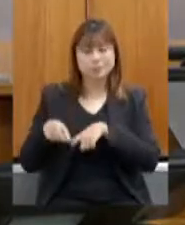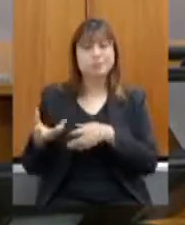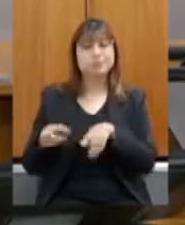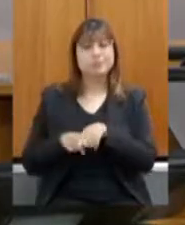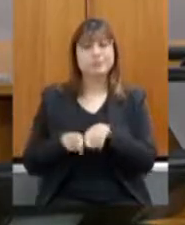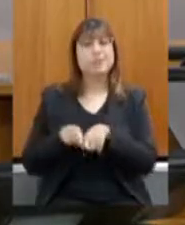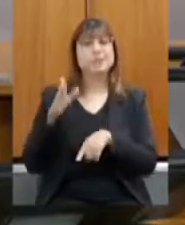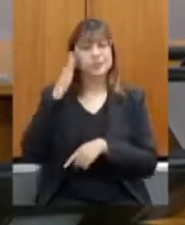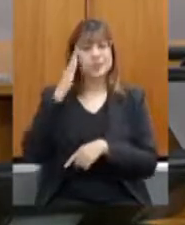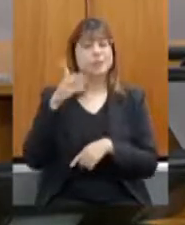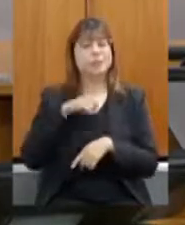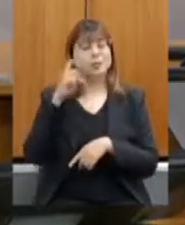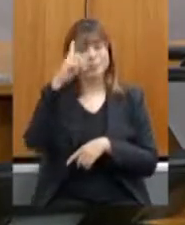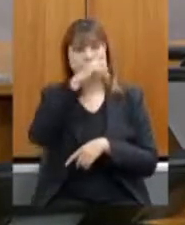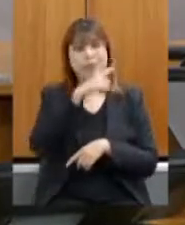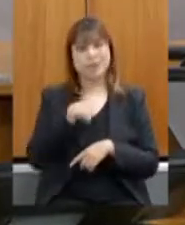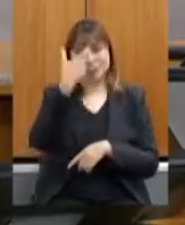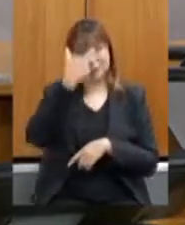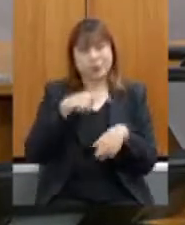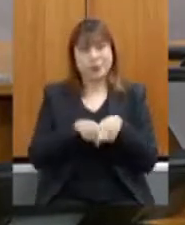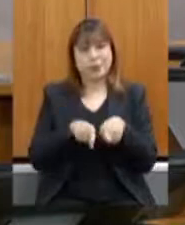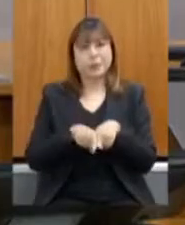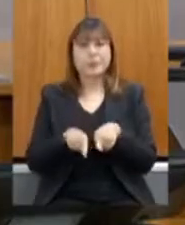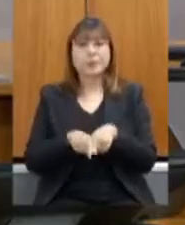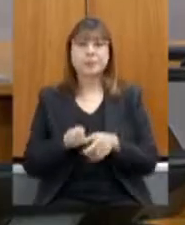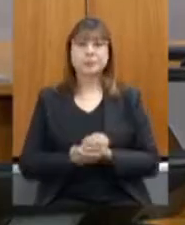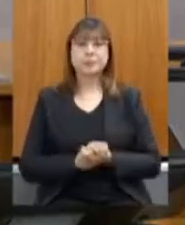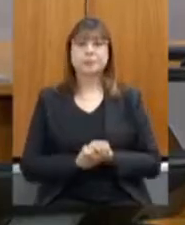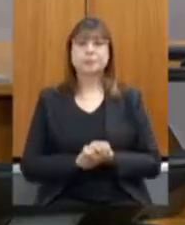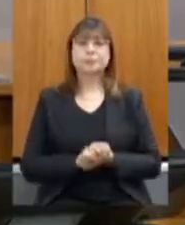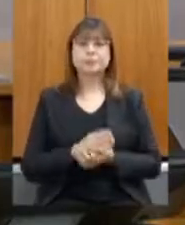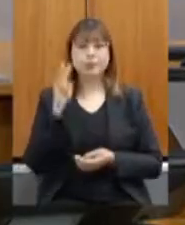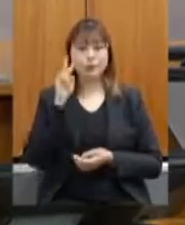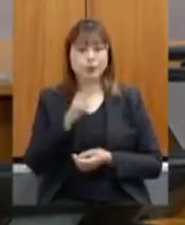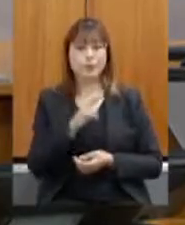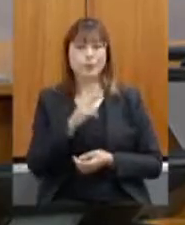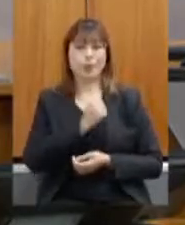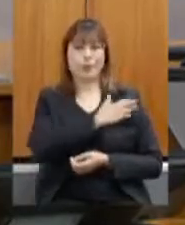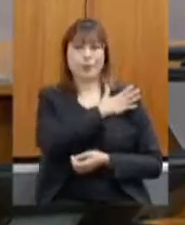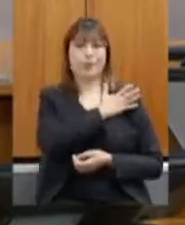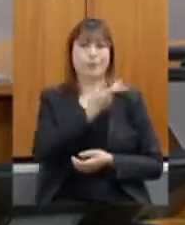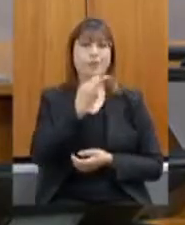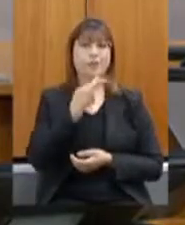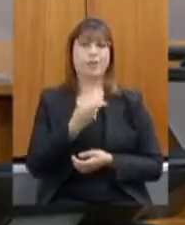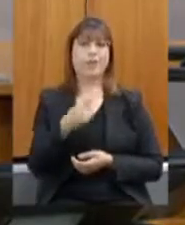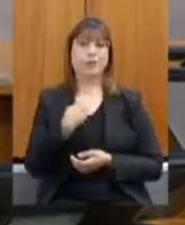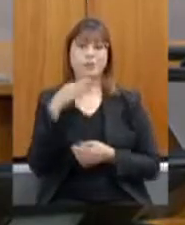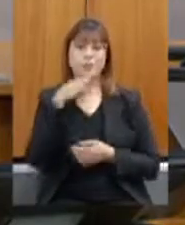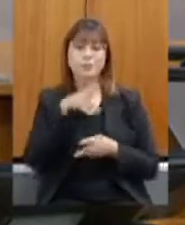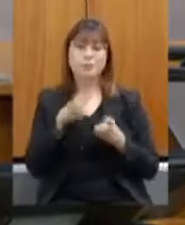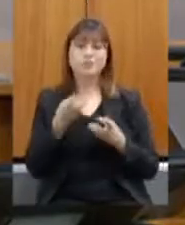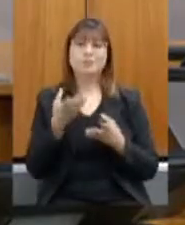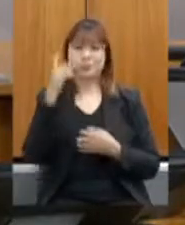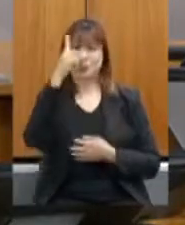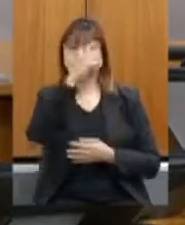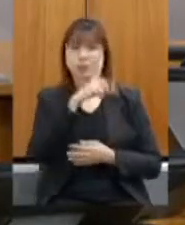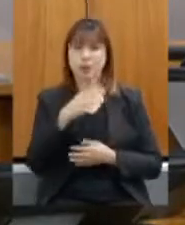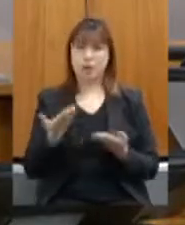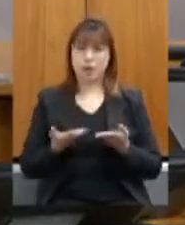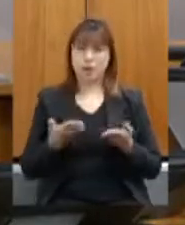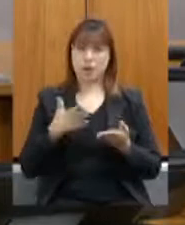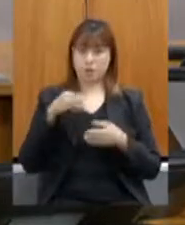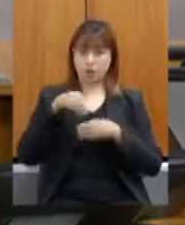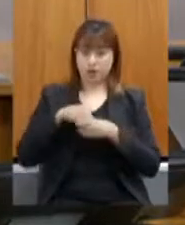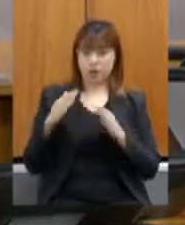o Coronel Henrique falar, a gente vê realmente a dificuldade. nós hoje não produzimos um litro de leite lá em